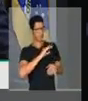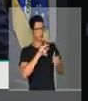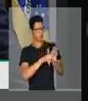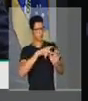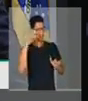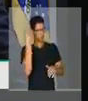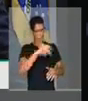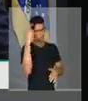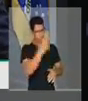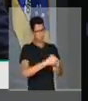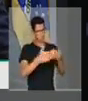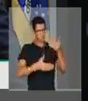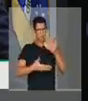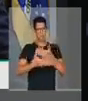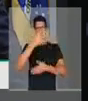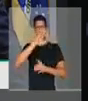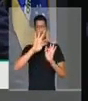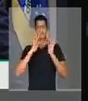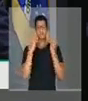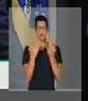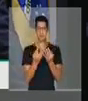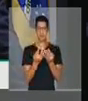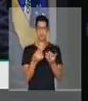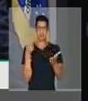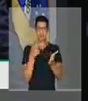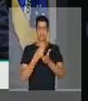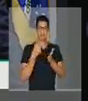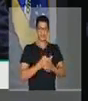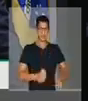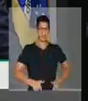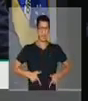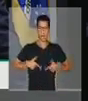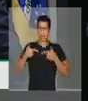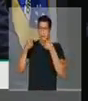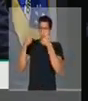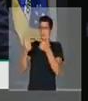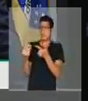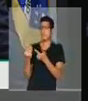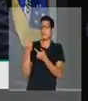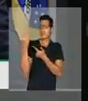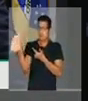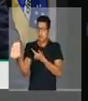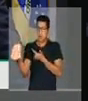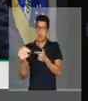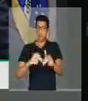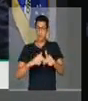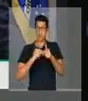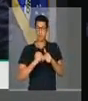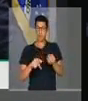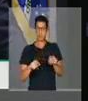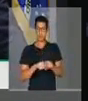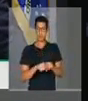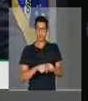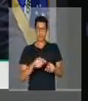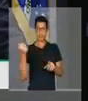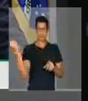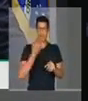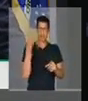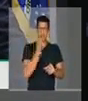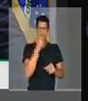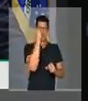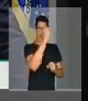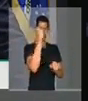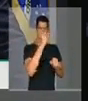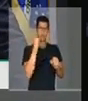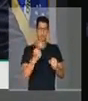frente da família, exigiram a sua arma, ele entregou a arma, passaram a esfaqueá-lo,